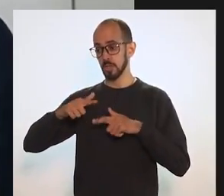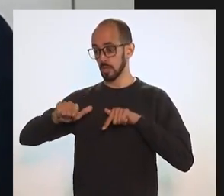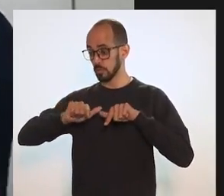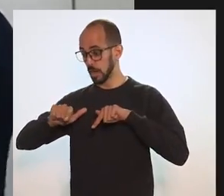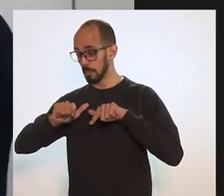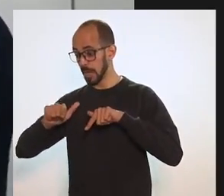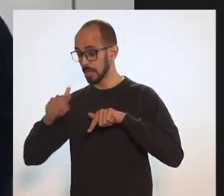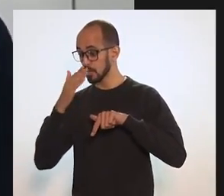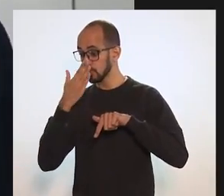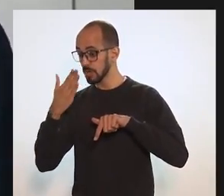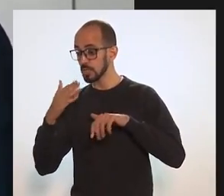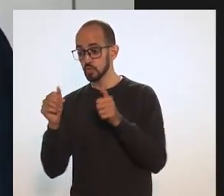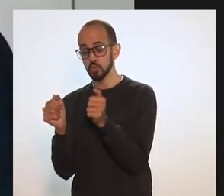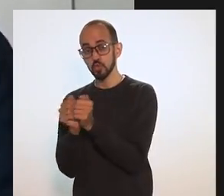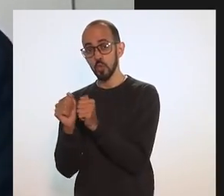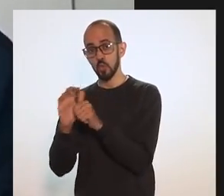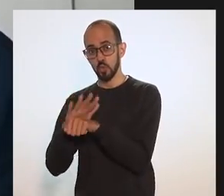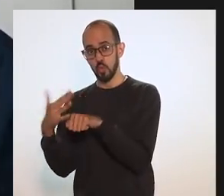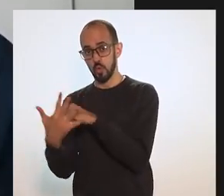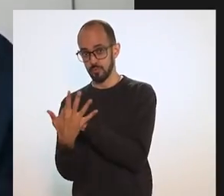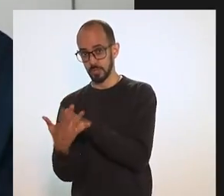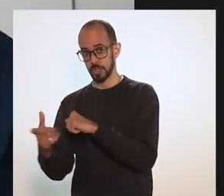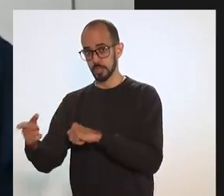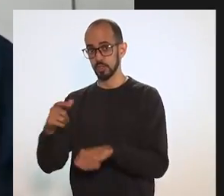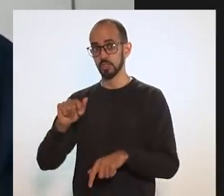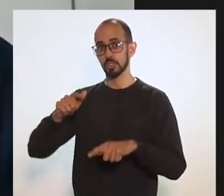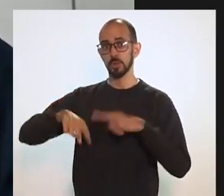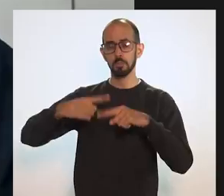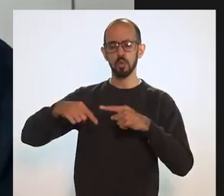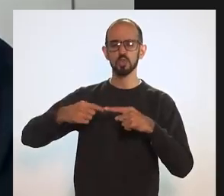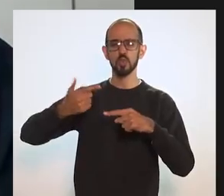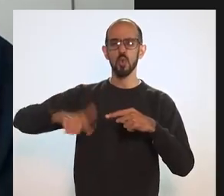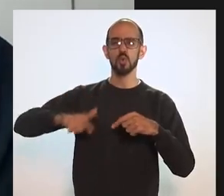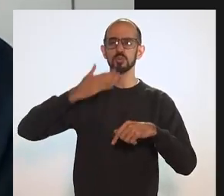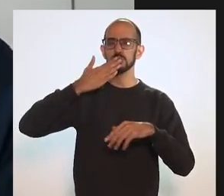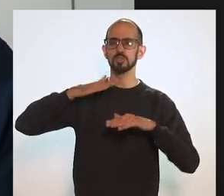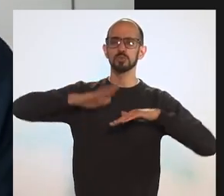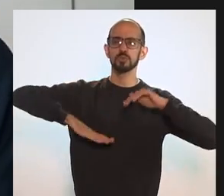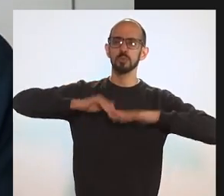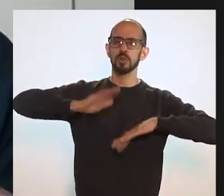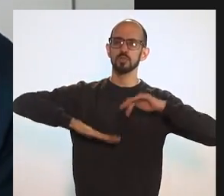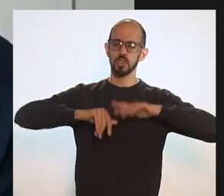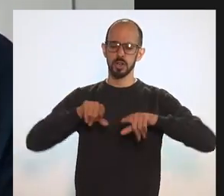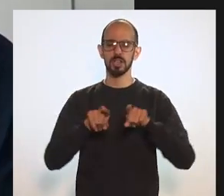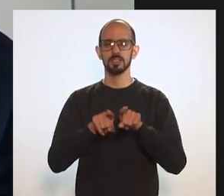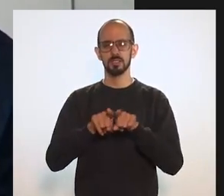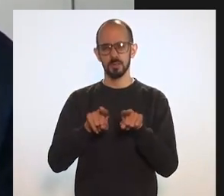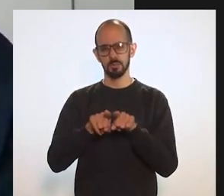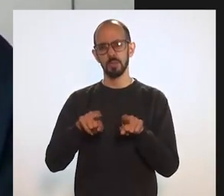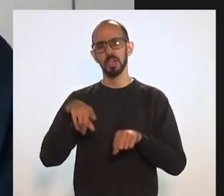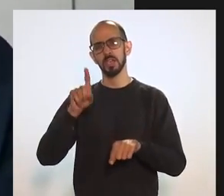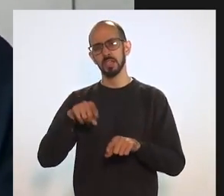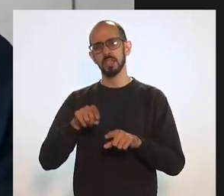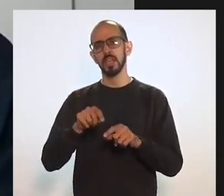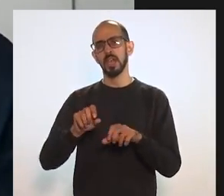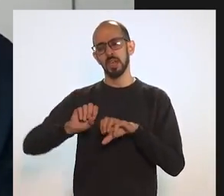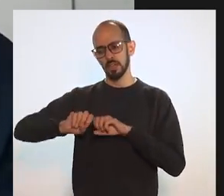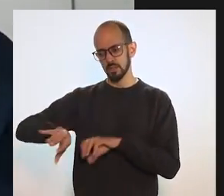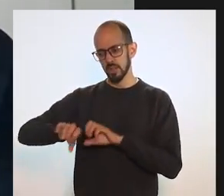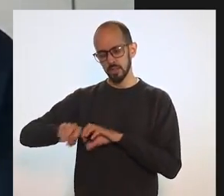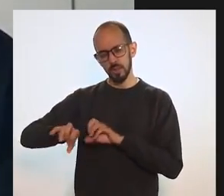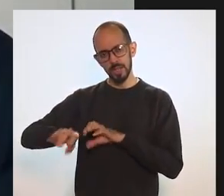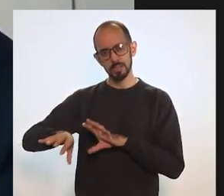que estão na linha de frente, depois outros grupos profissionais que têm uma possibilidade maior de contágio e que cumprem papéis